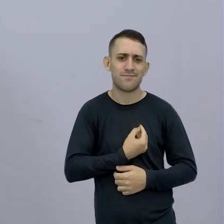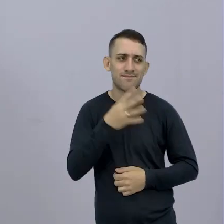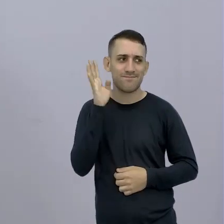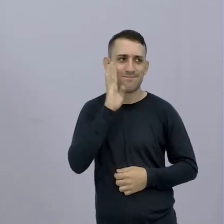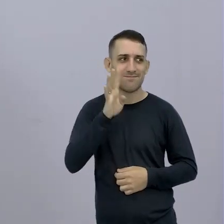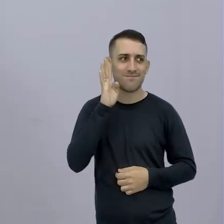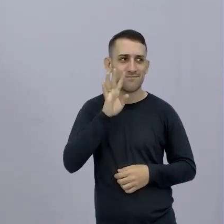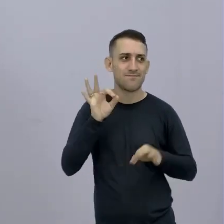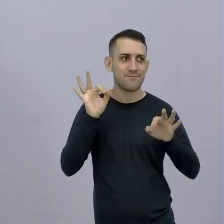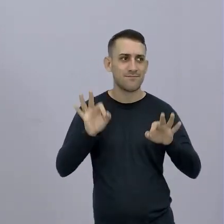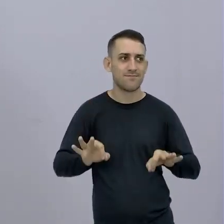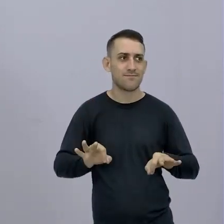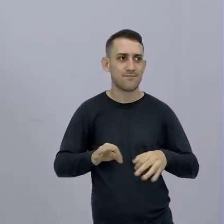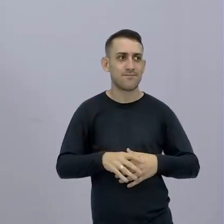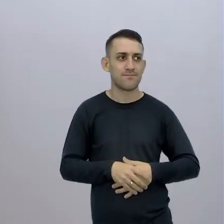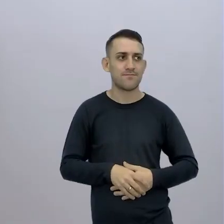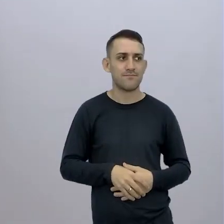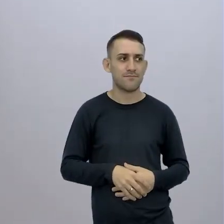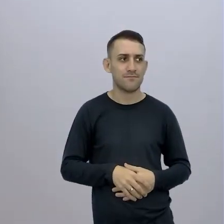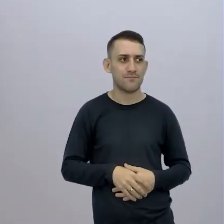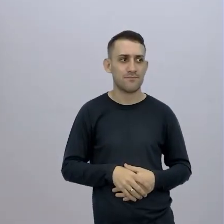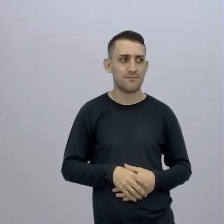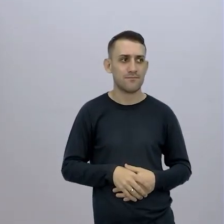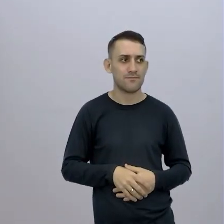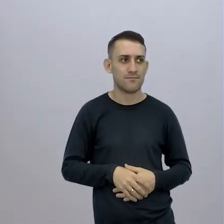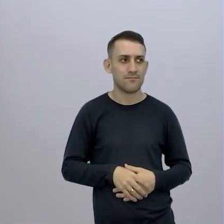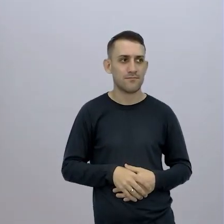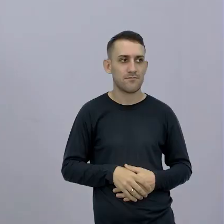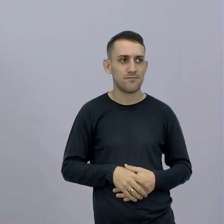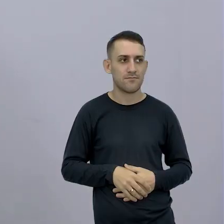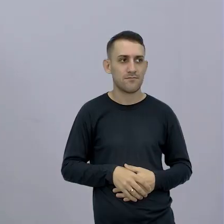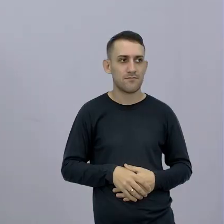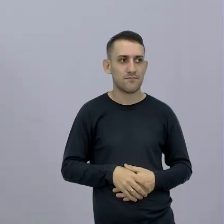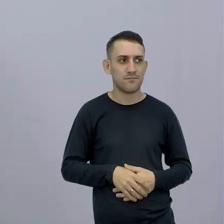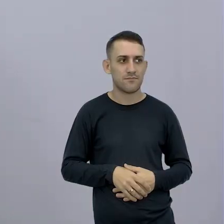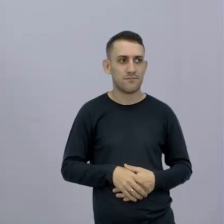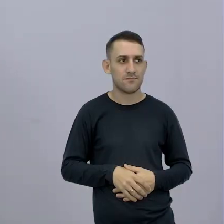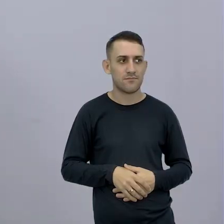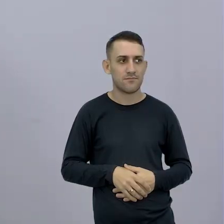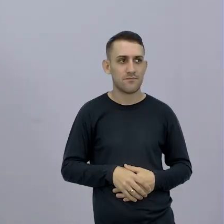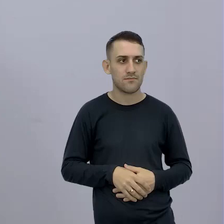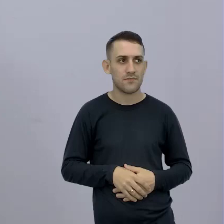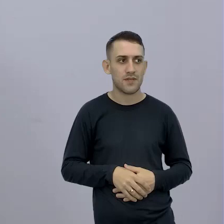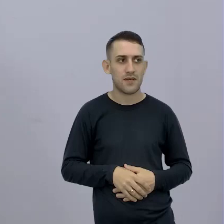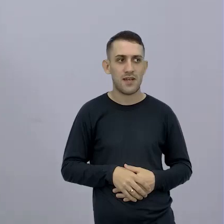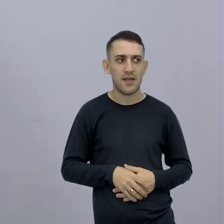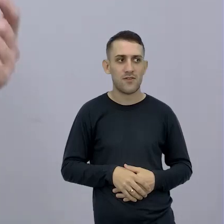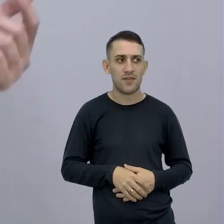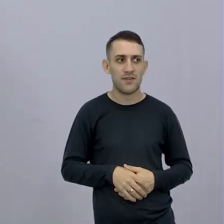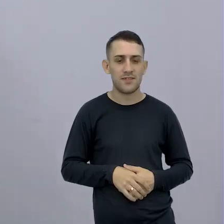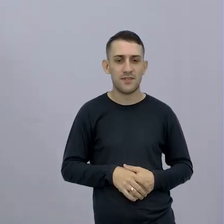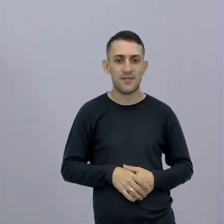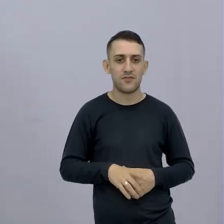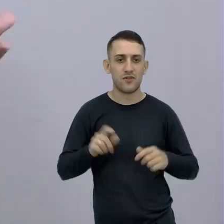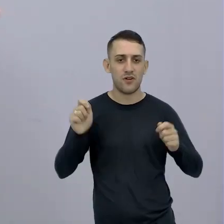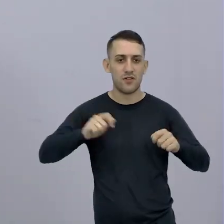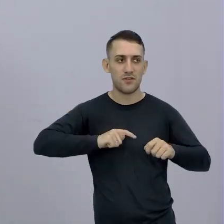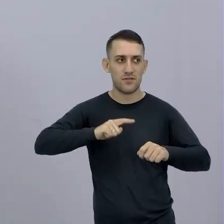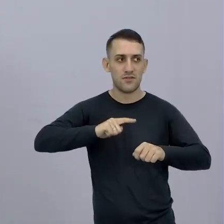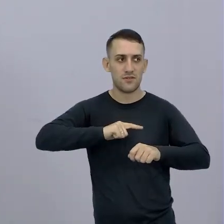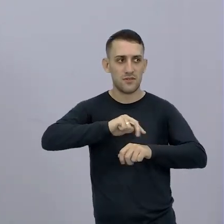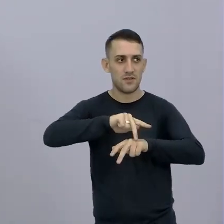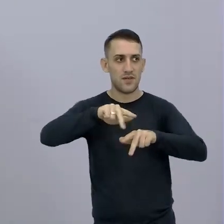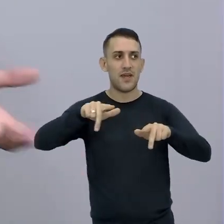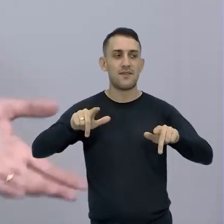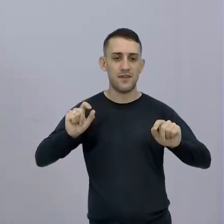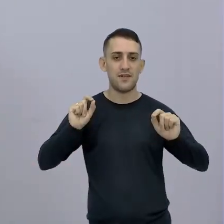visualizava assim Você pode calcular A probabilidade Isso Não usou probabilidade Mas a gente usou Bastante cálculo matemático No meio das coisas Que tem a ver